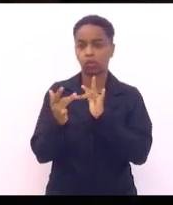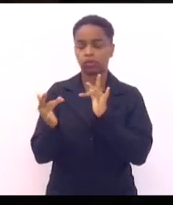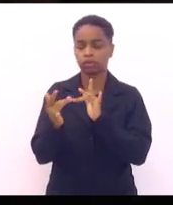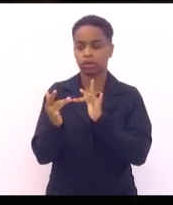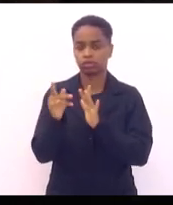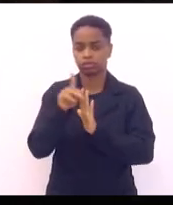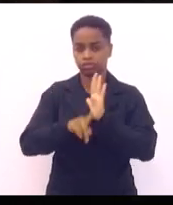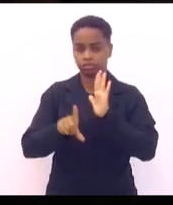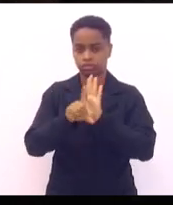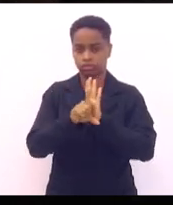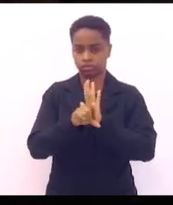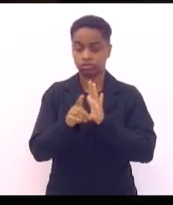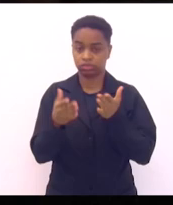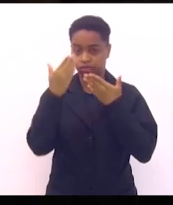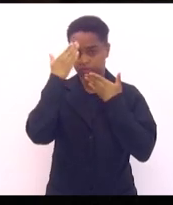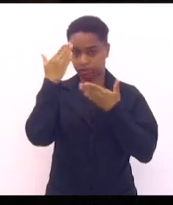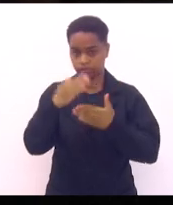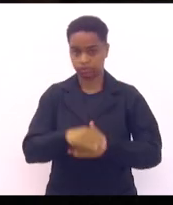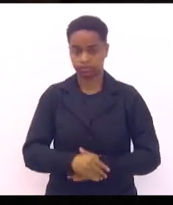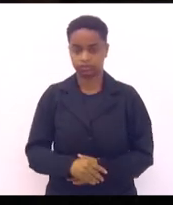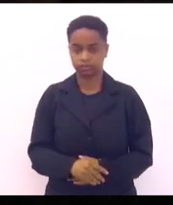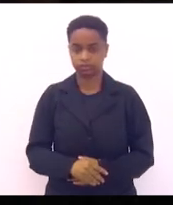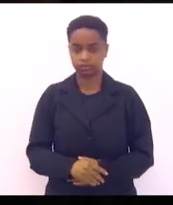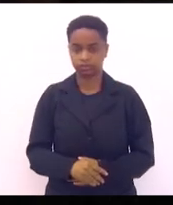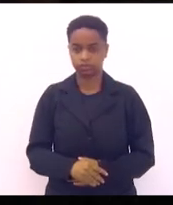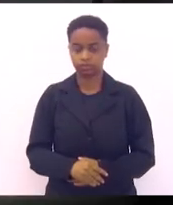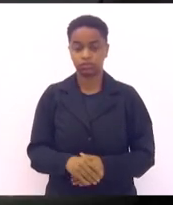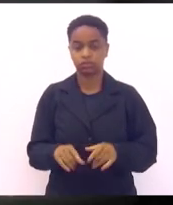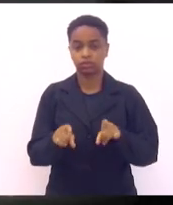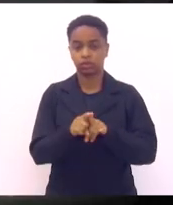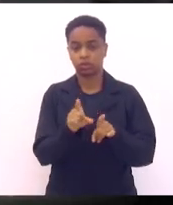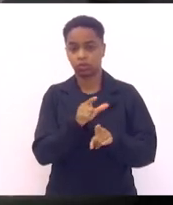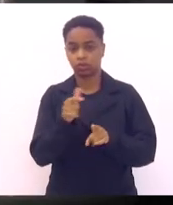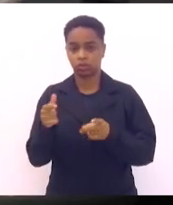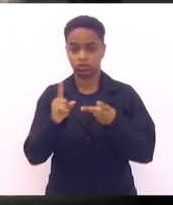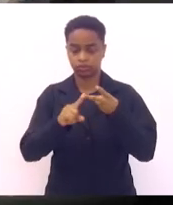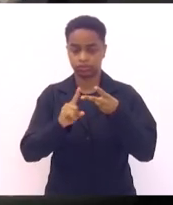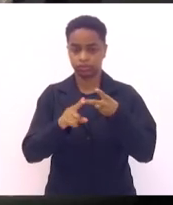Está legal? Muito obrigado. O outro projeto, seu presidente,